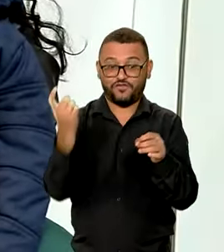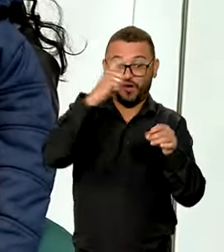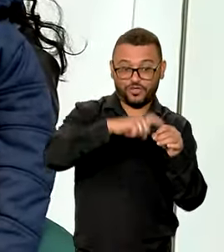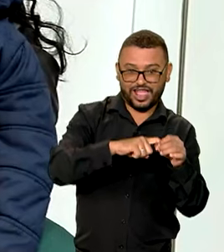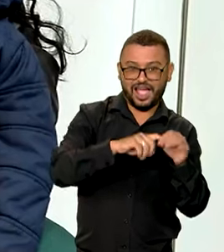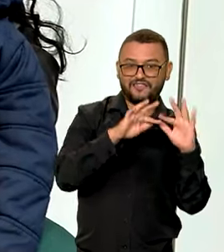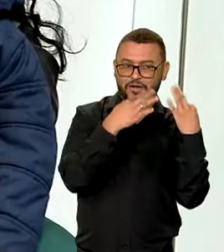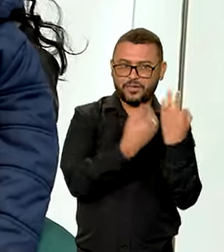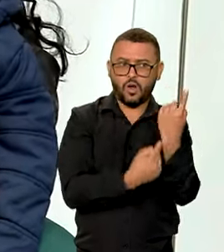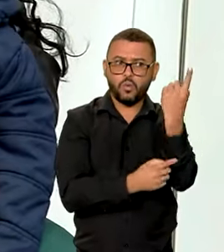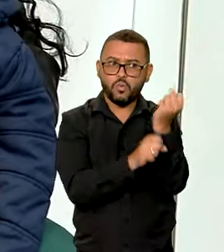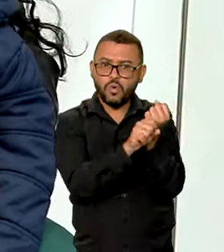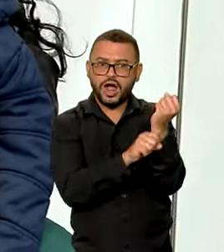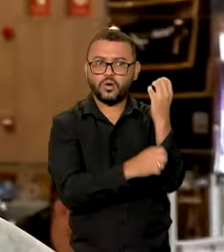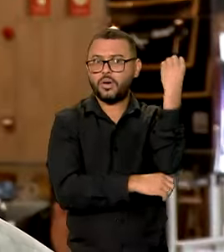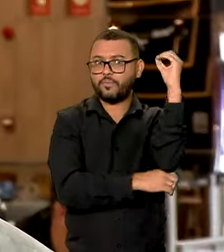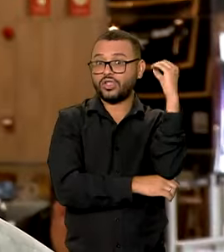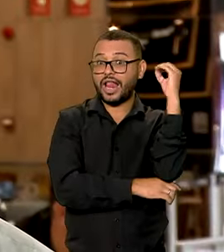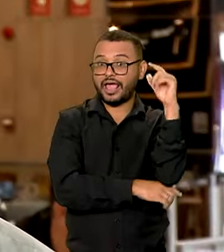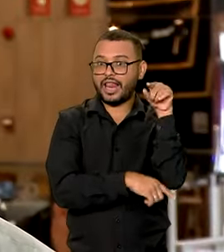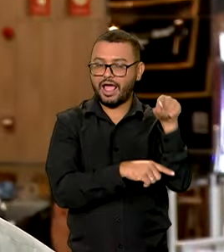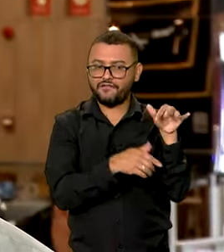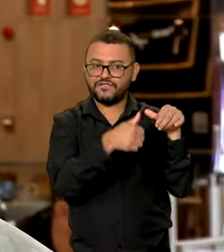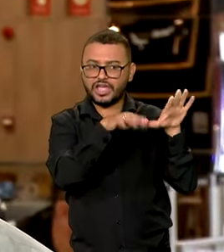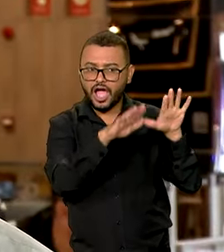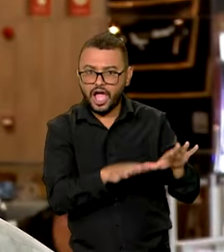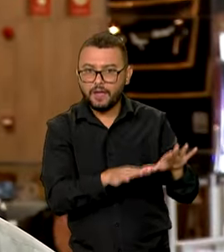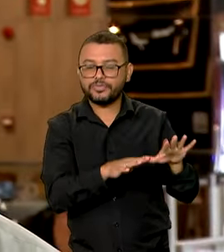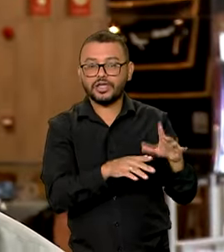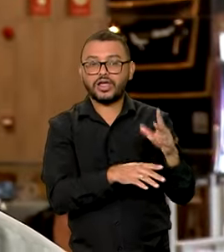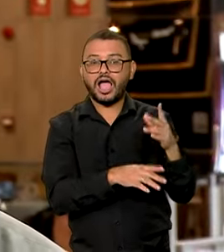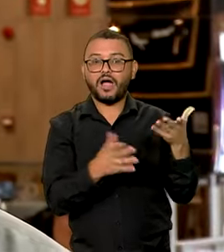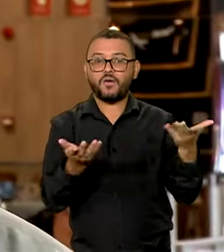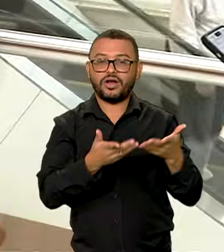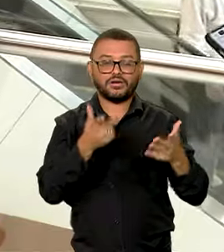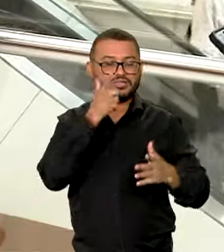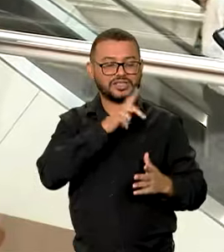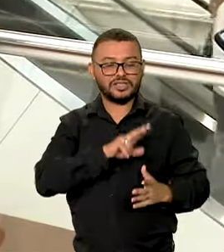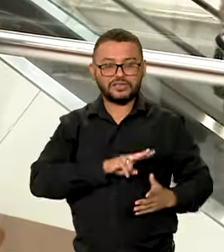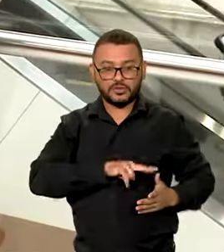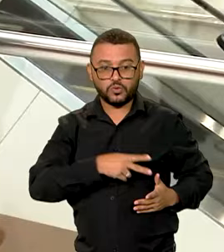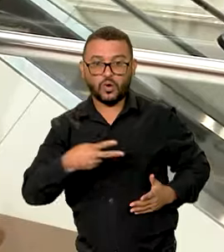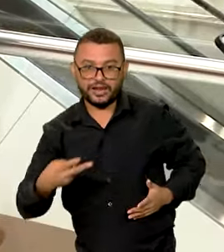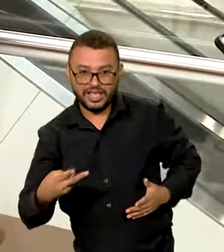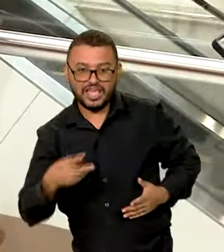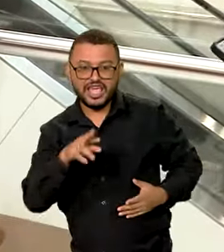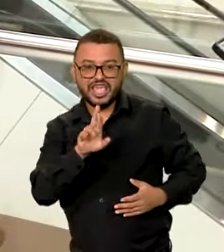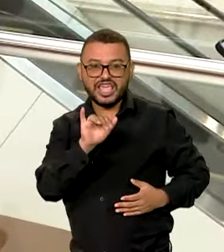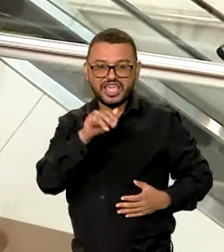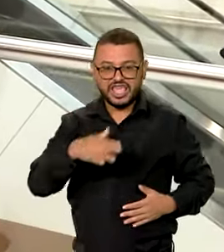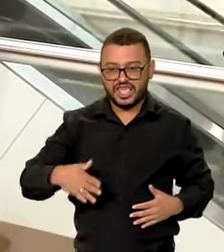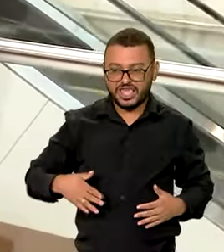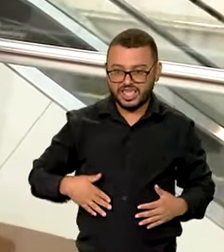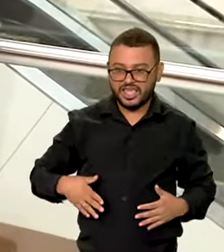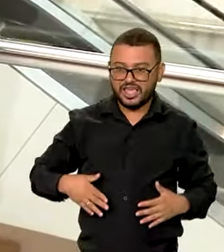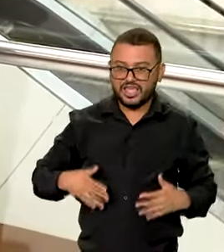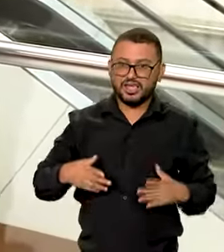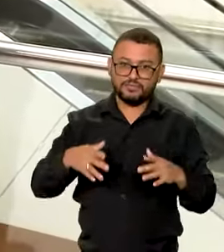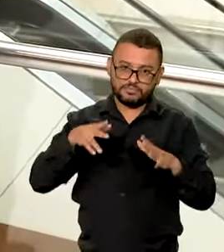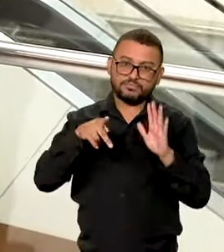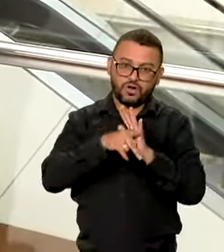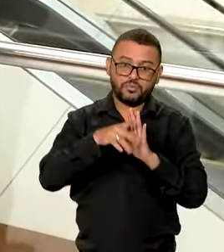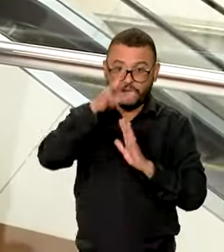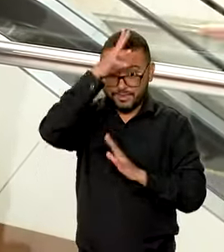depois de um ano em Porto Alegre e leva consigo um novo rim. Ele veio do Acre para a capital gaúcha em busca de um